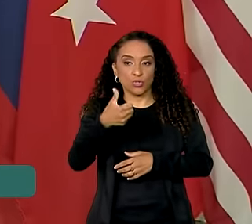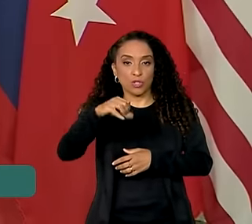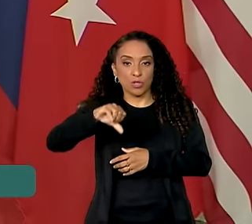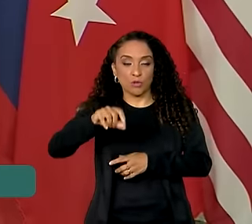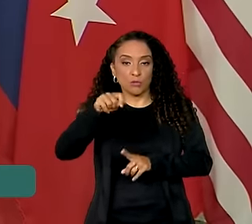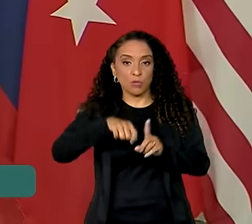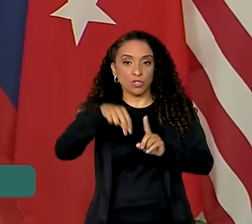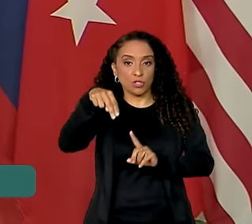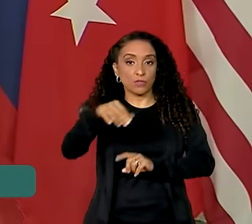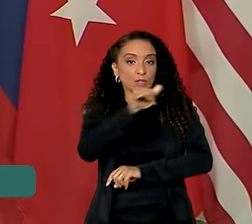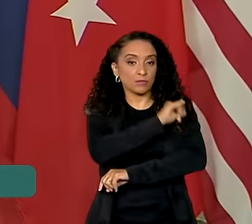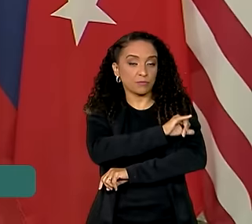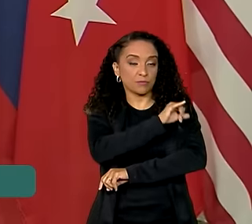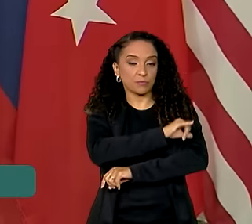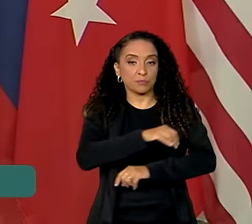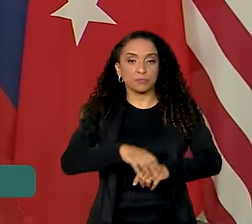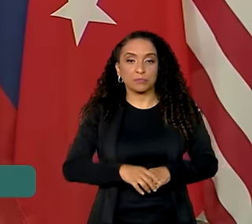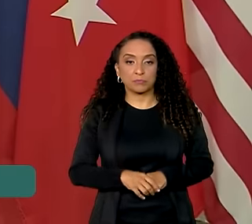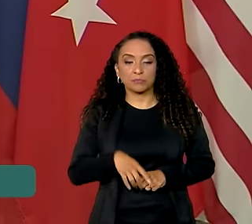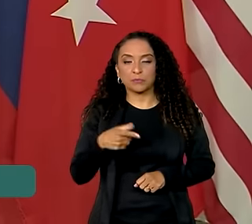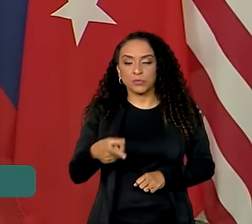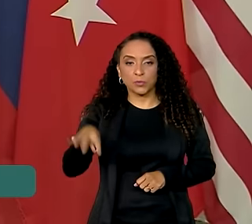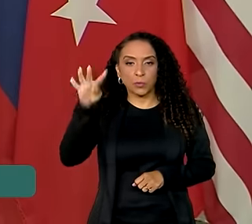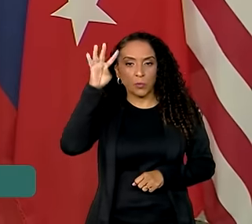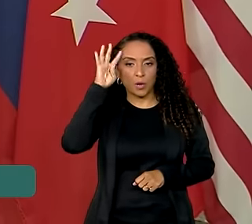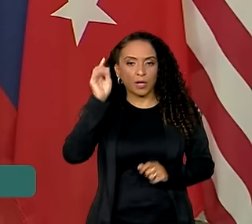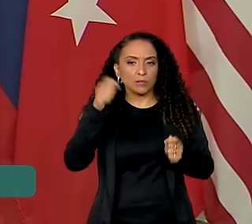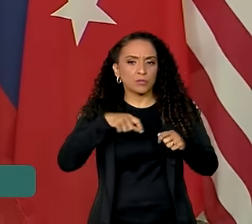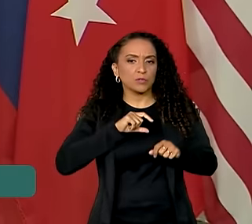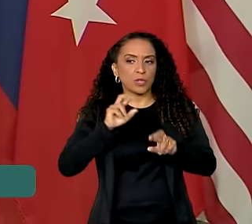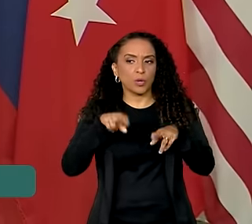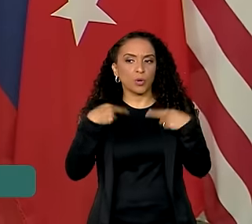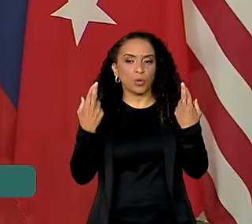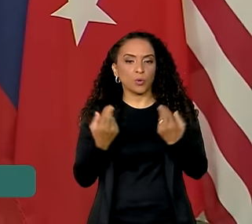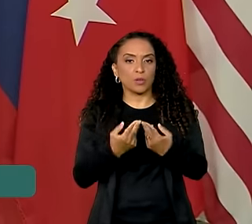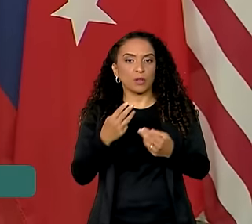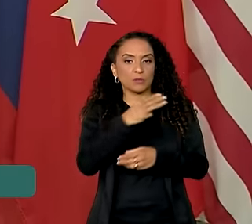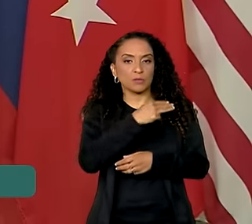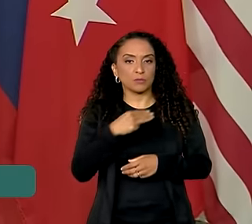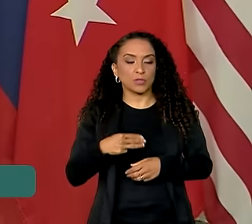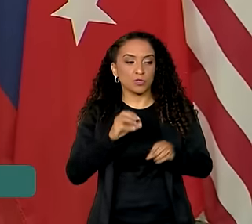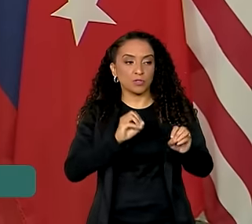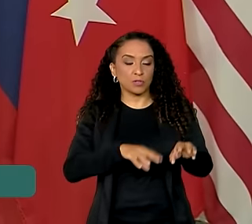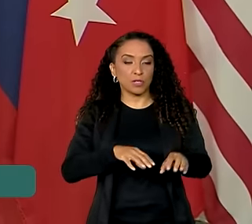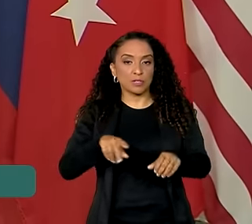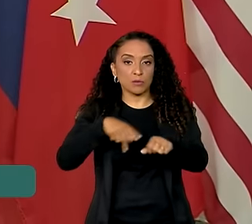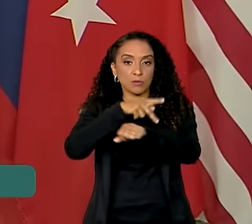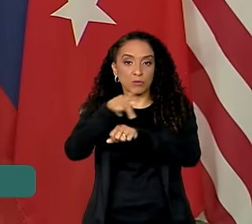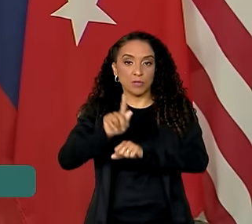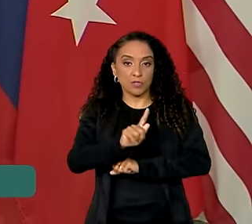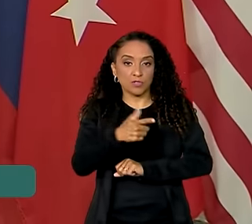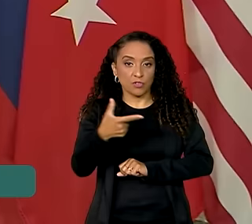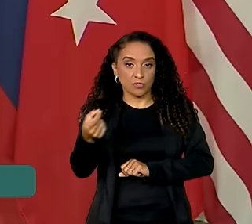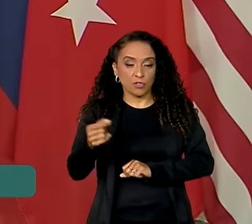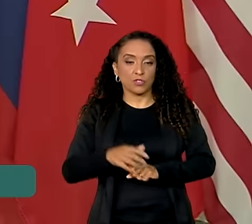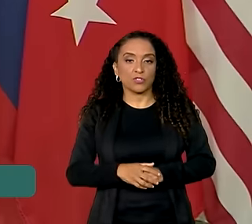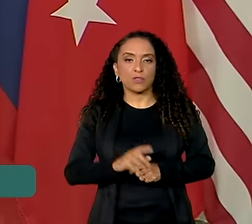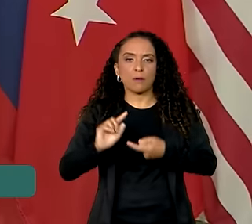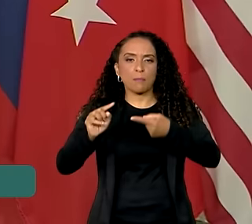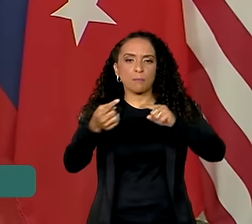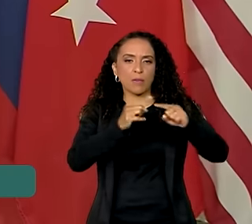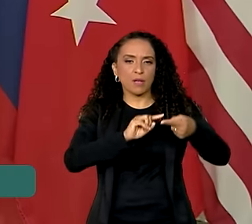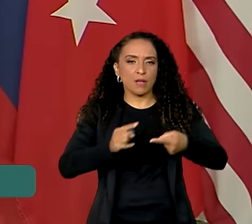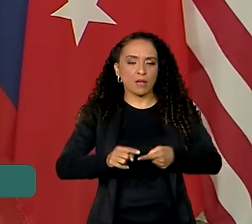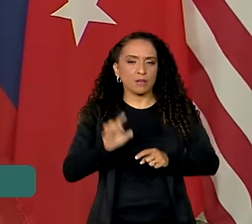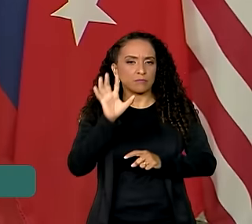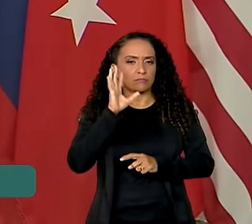de novembro, lá no Rio de Janeiro. Para essa quarta-feira, está prevista a reunião dos ministros de Educação dos países do G20. As discussões